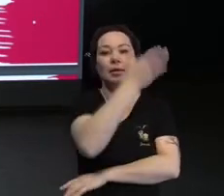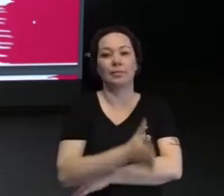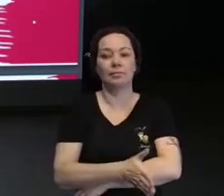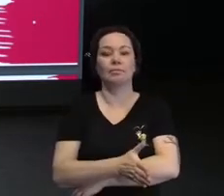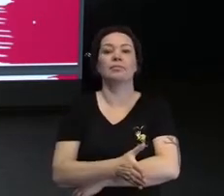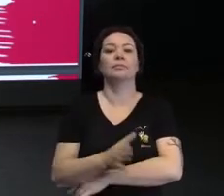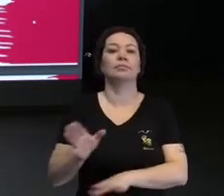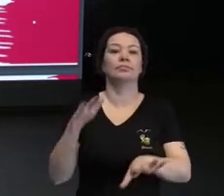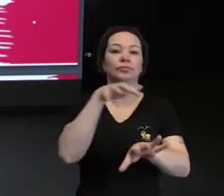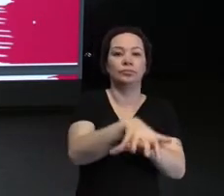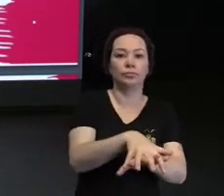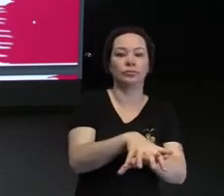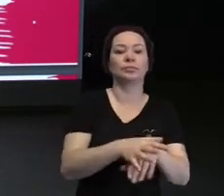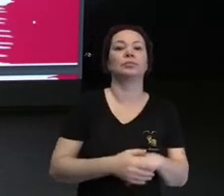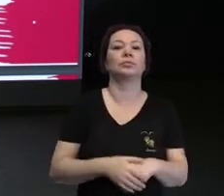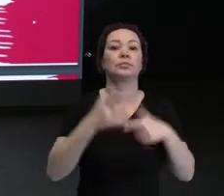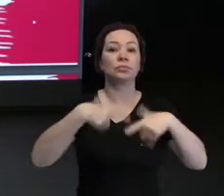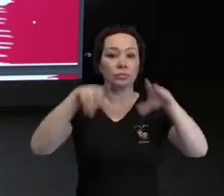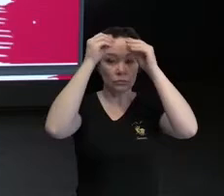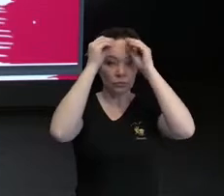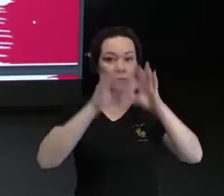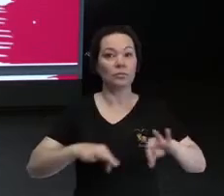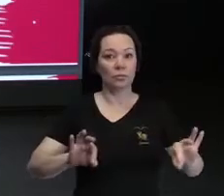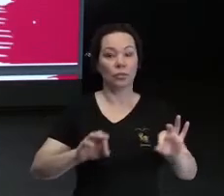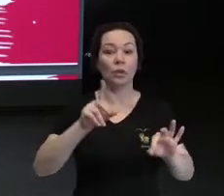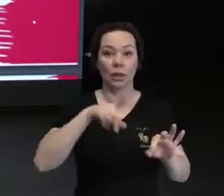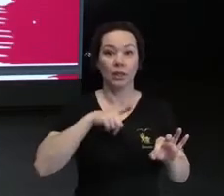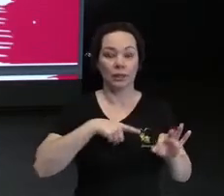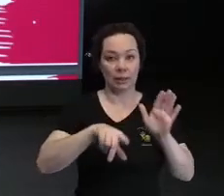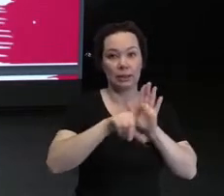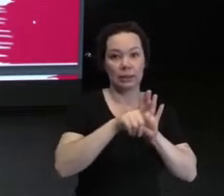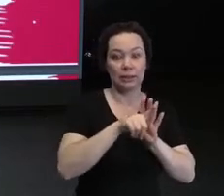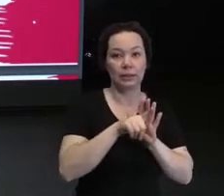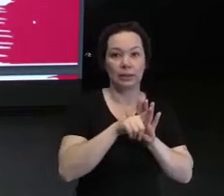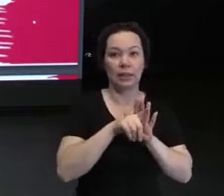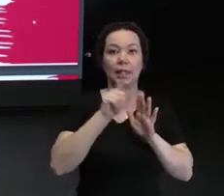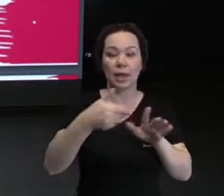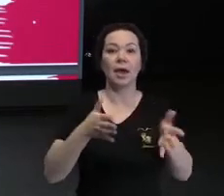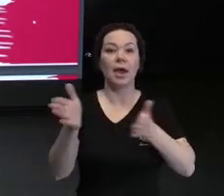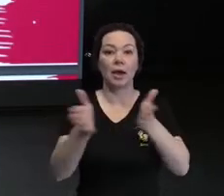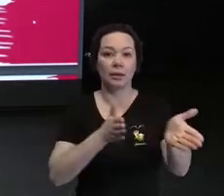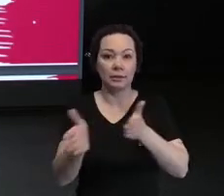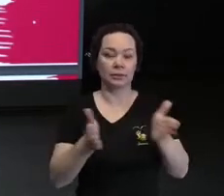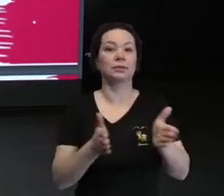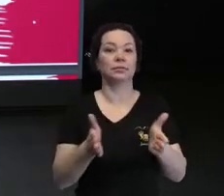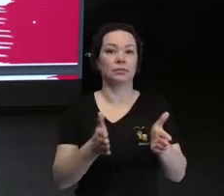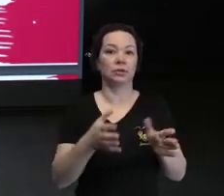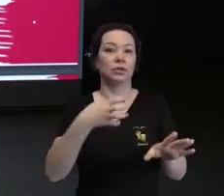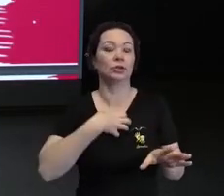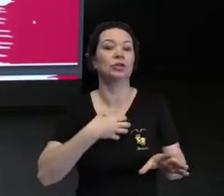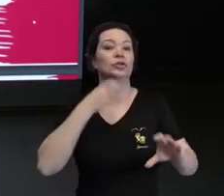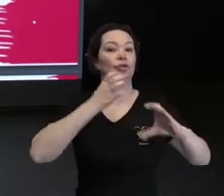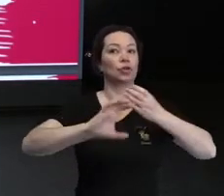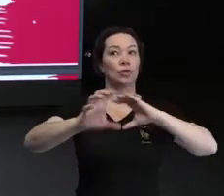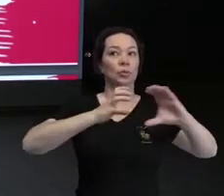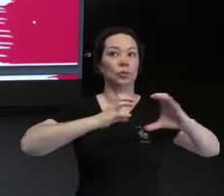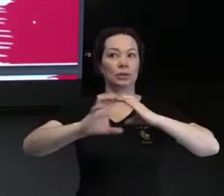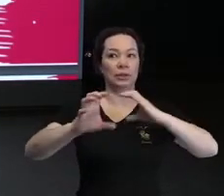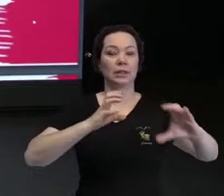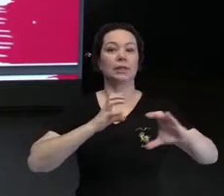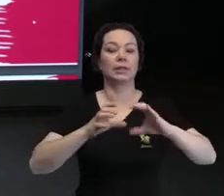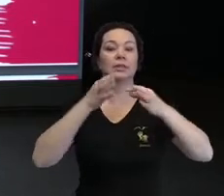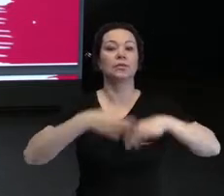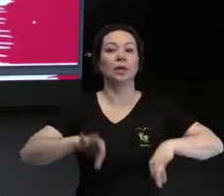Inclusão. Linguagem simples, ela tá prevista na questão da acessibilidade, no aspecto comunicação, a linguagem